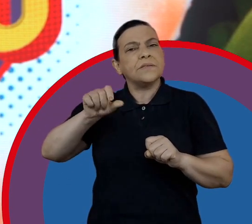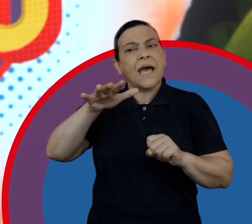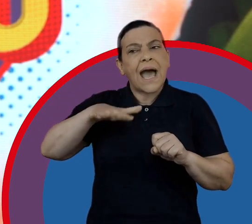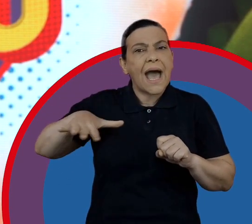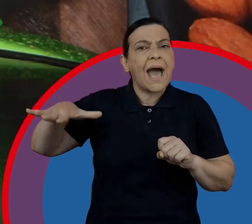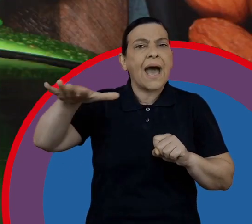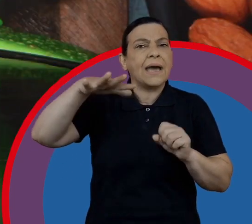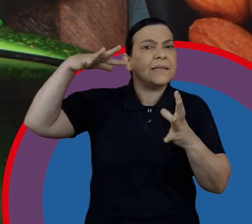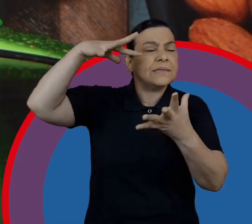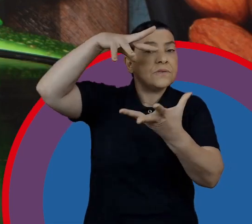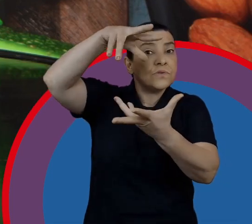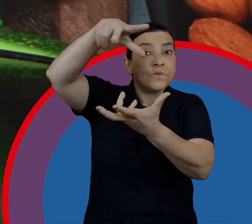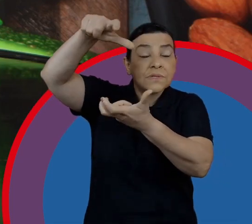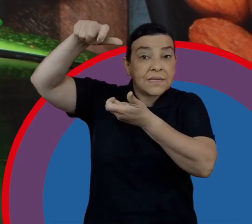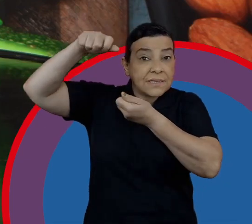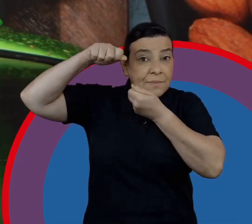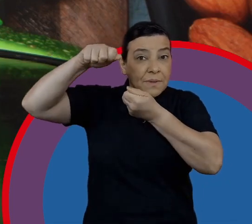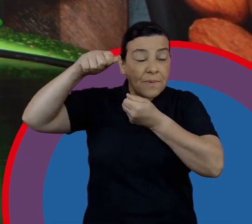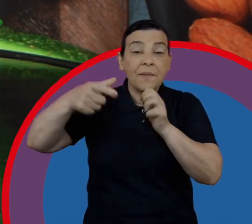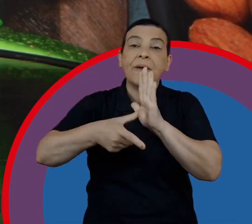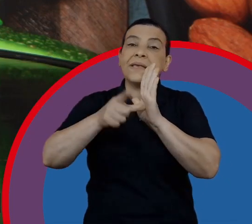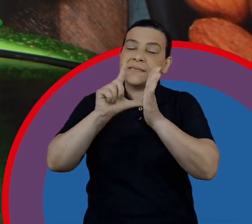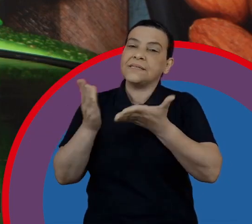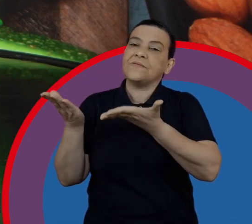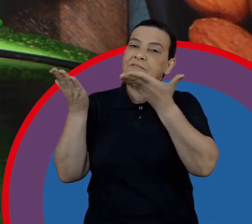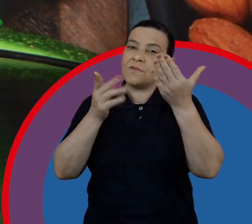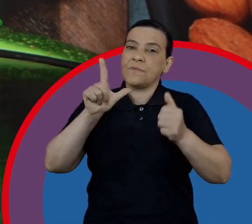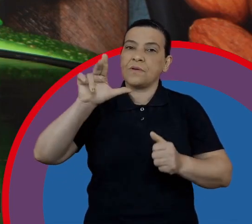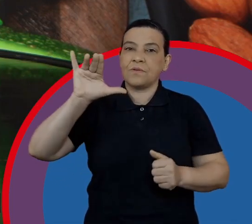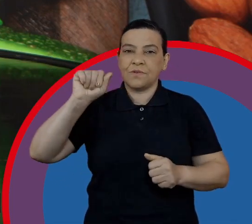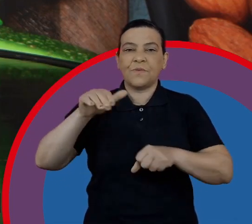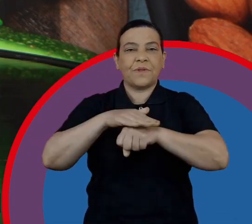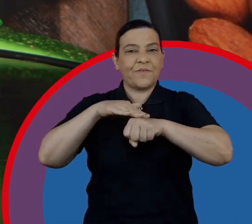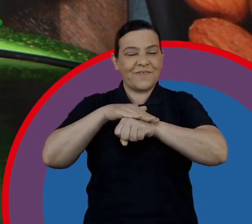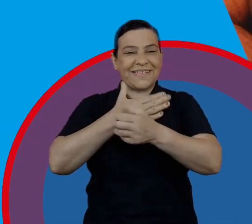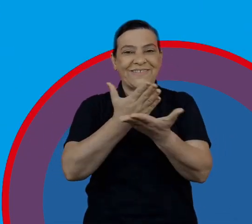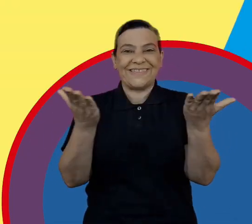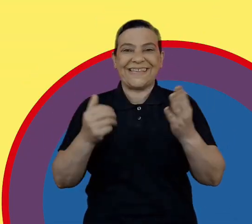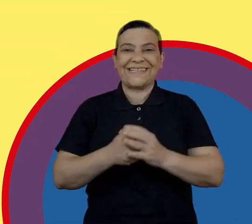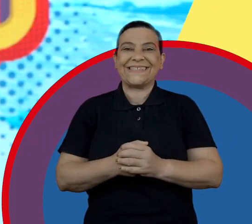sustentabilidade. Mas para isso, vou chamar o Lúcio para conversar um pouquinho com vocês.